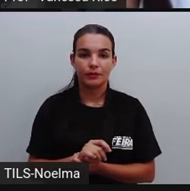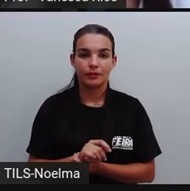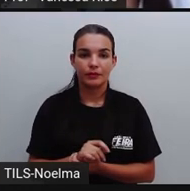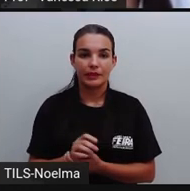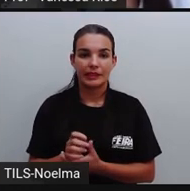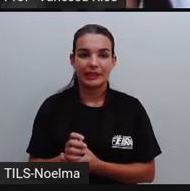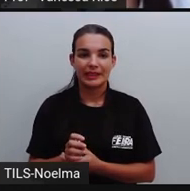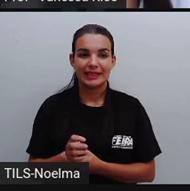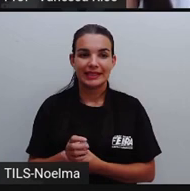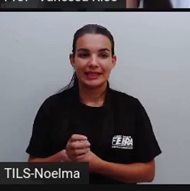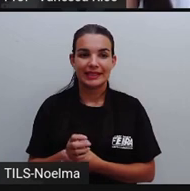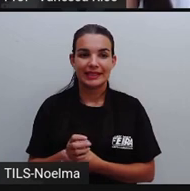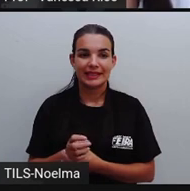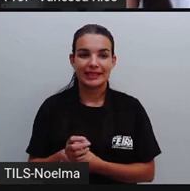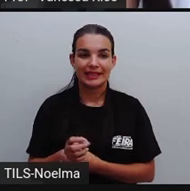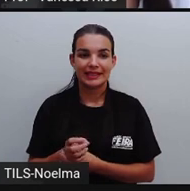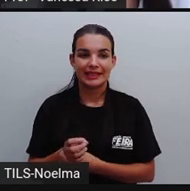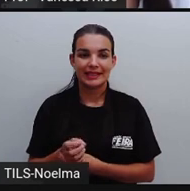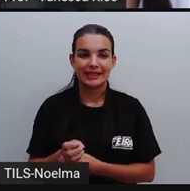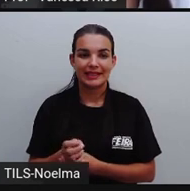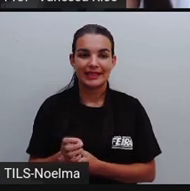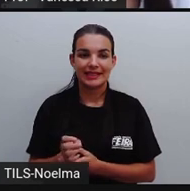Eu vou pular esse slide.